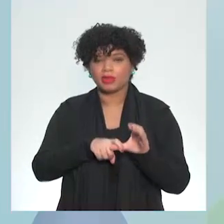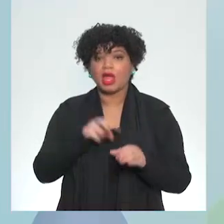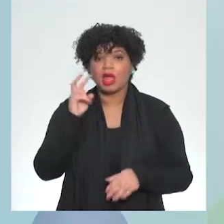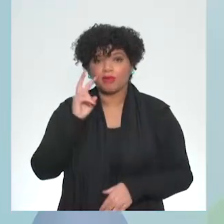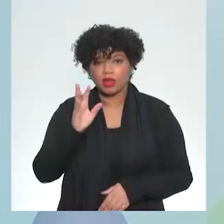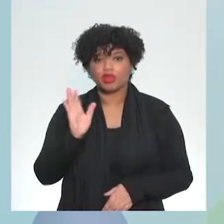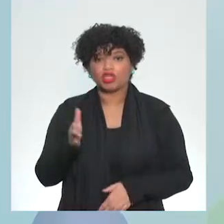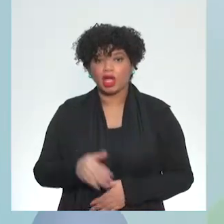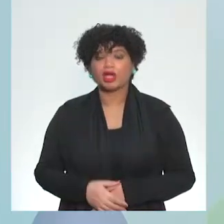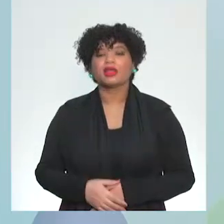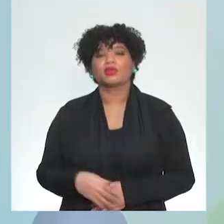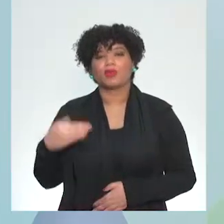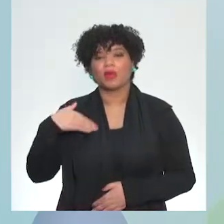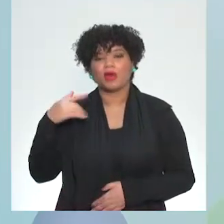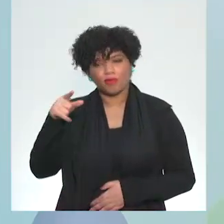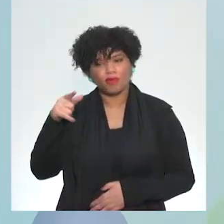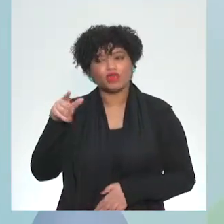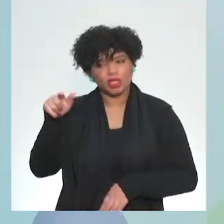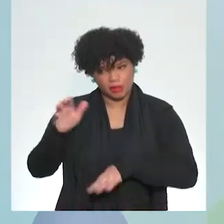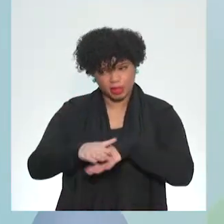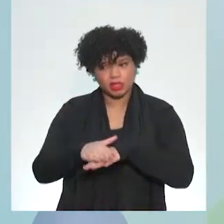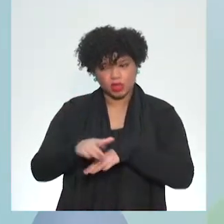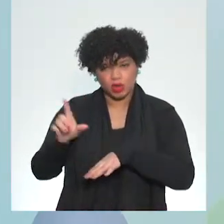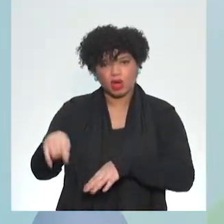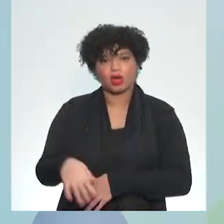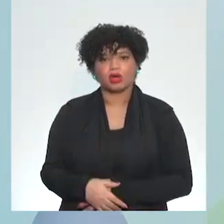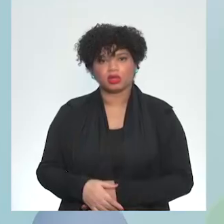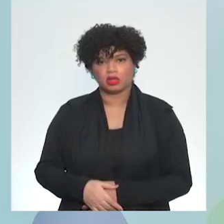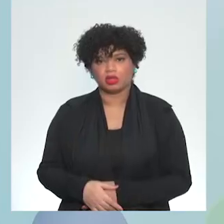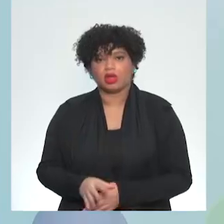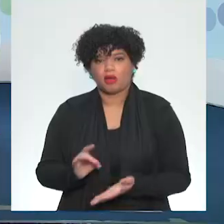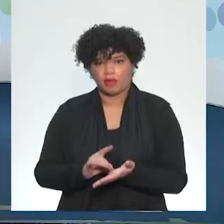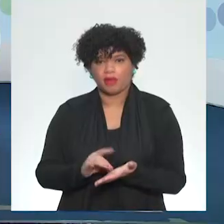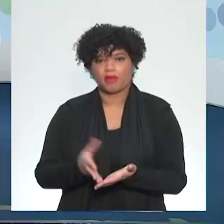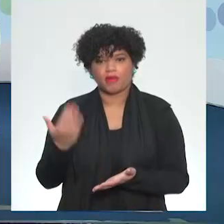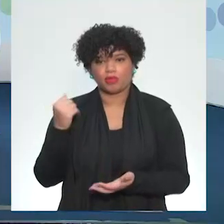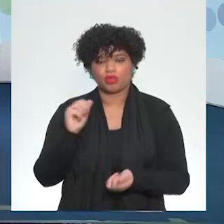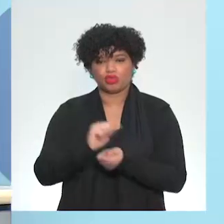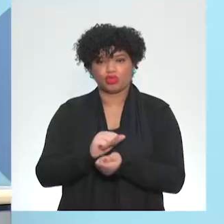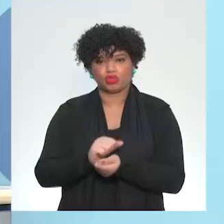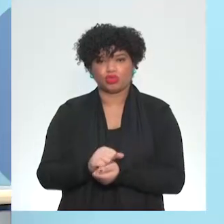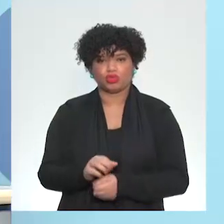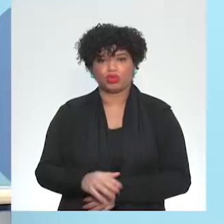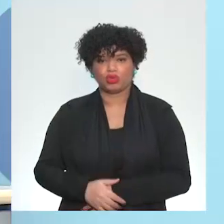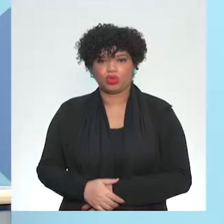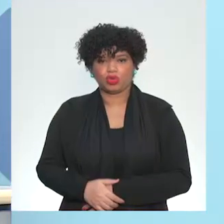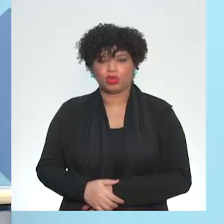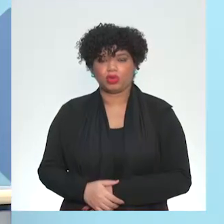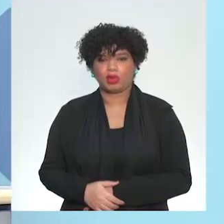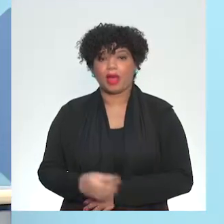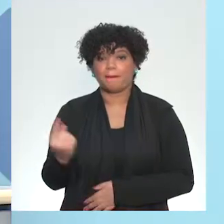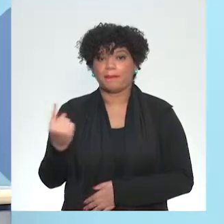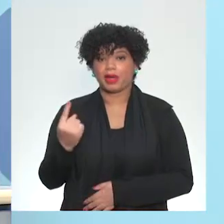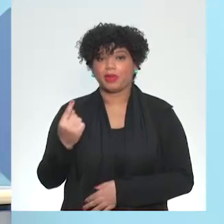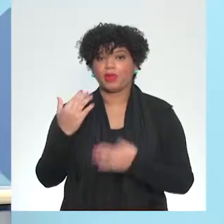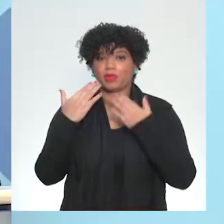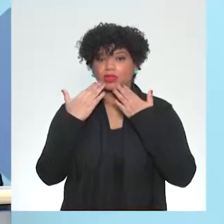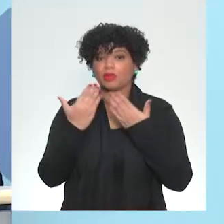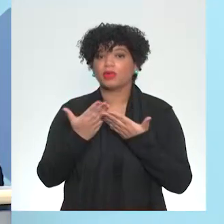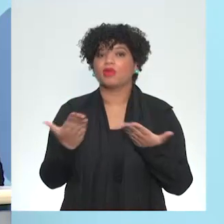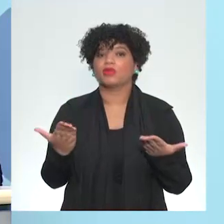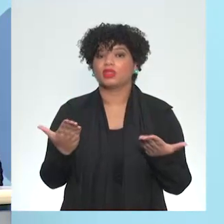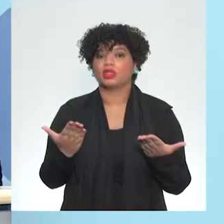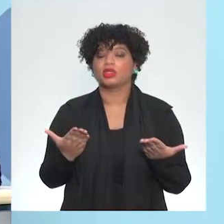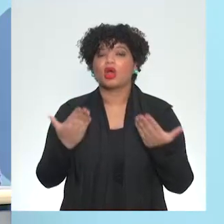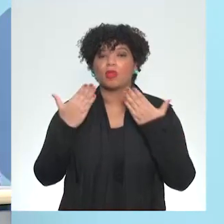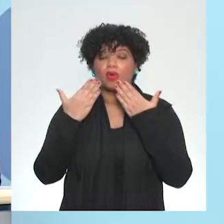eu sou prova que eu vi você fazendo. Não, não. A gente vai até escrever junto. Então, primeira coisa, vamos lá, que a gente vai